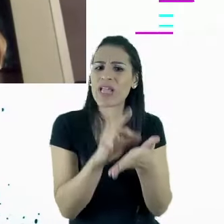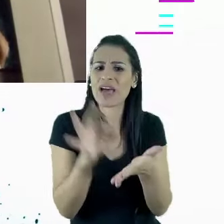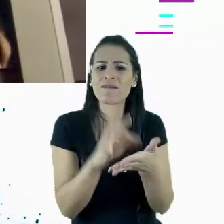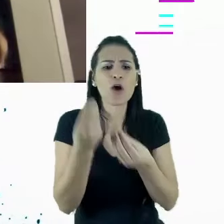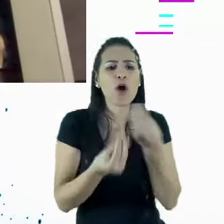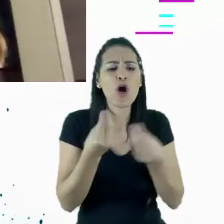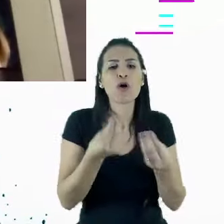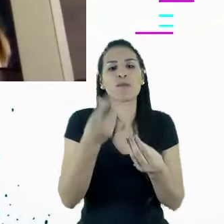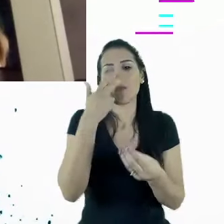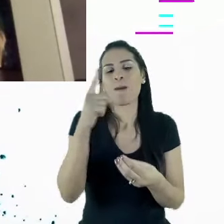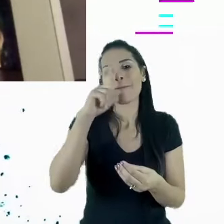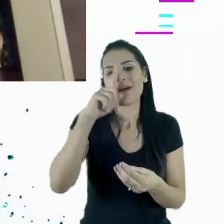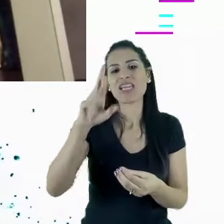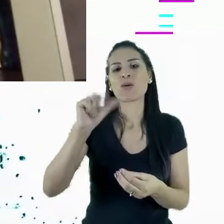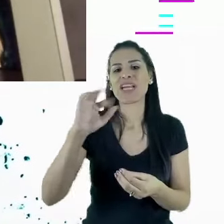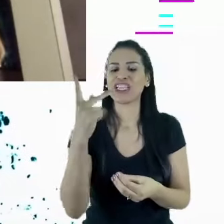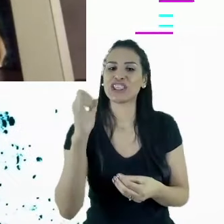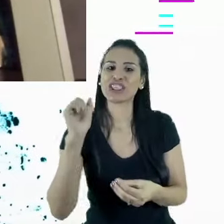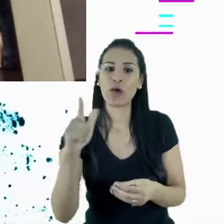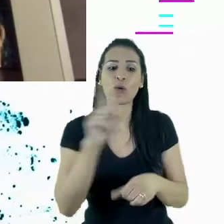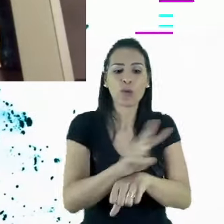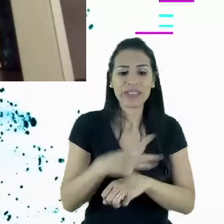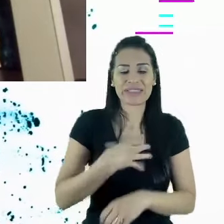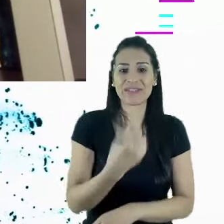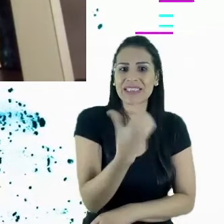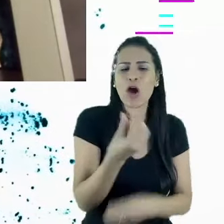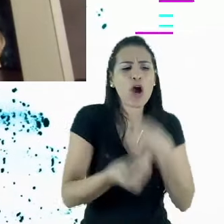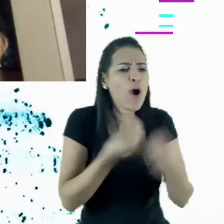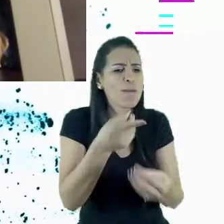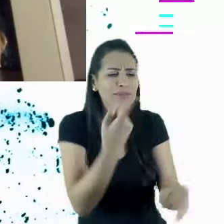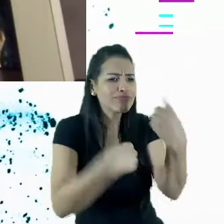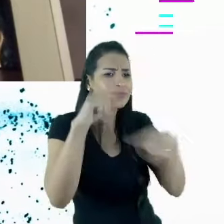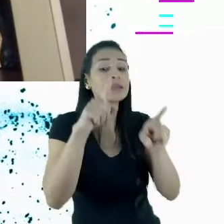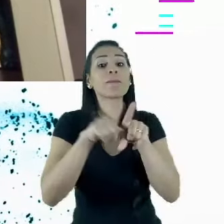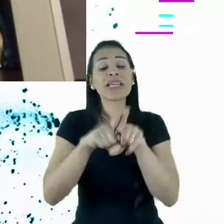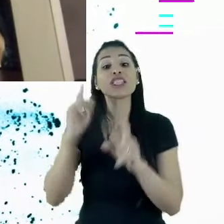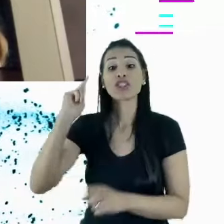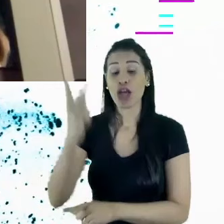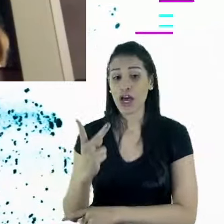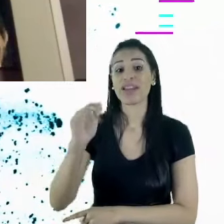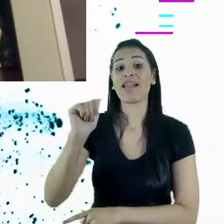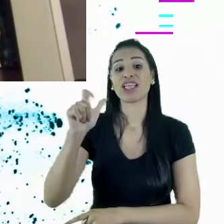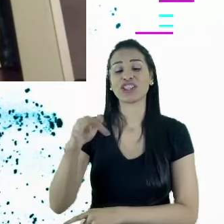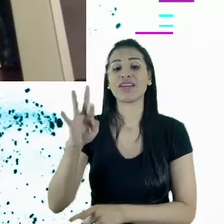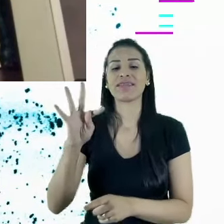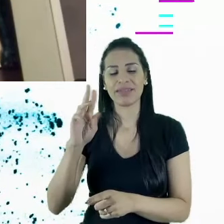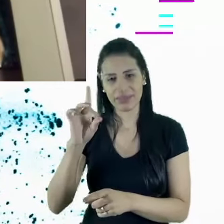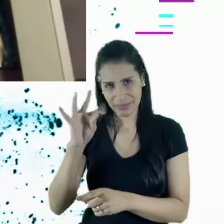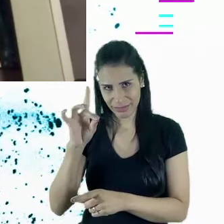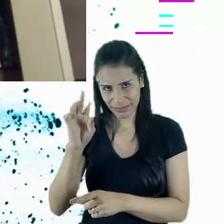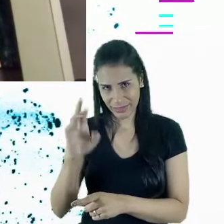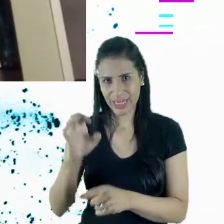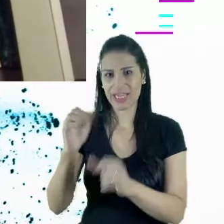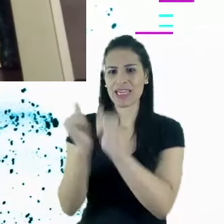filhos, como é que essas pessoas transformavam essas histórias, a própria Arezzo, com a história da Alexandre, tão bonita, em empresas de sucesso repleta de